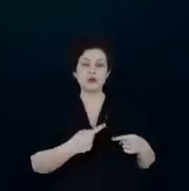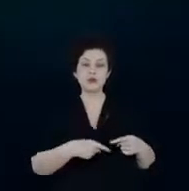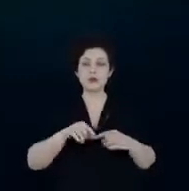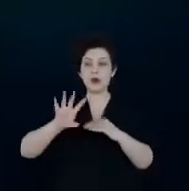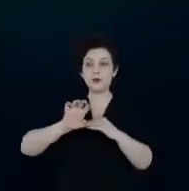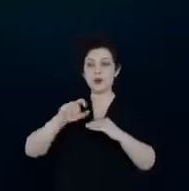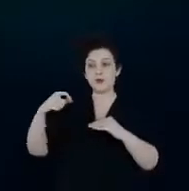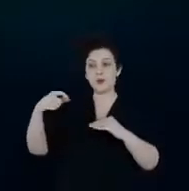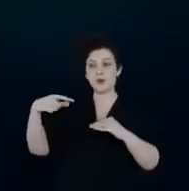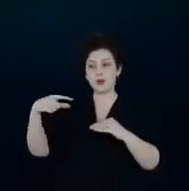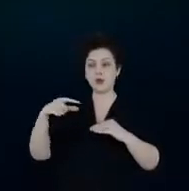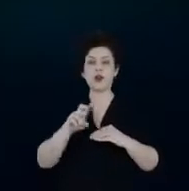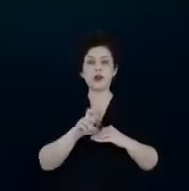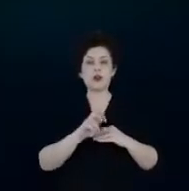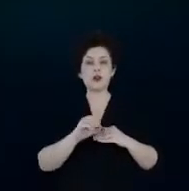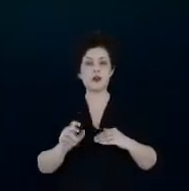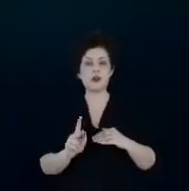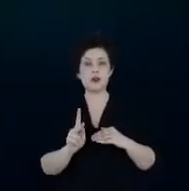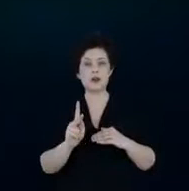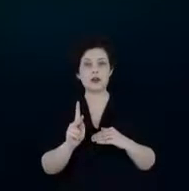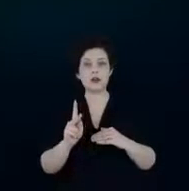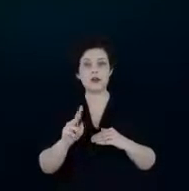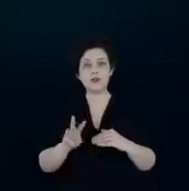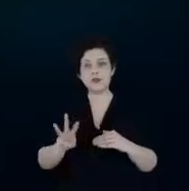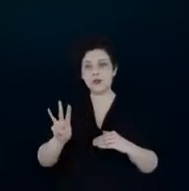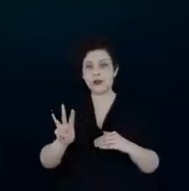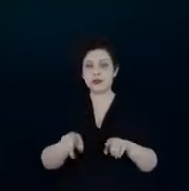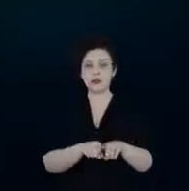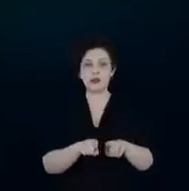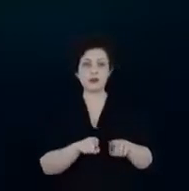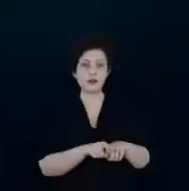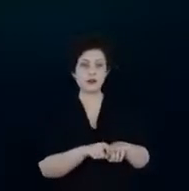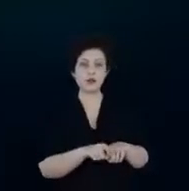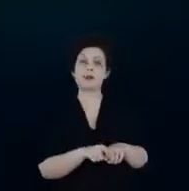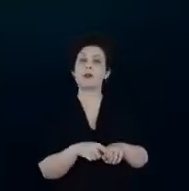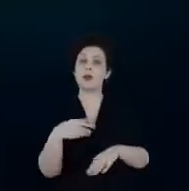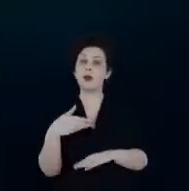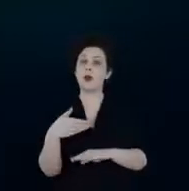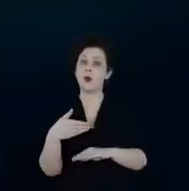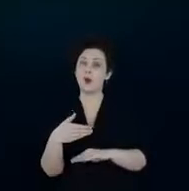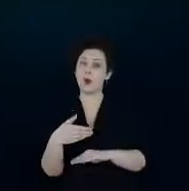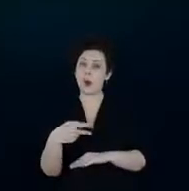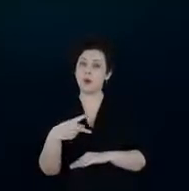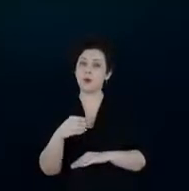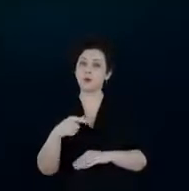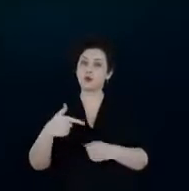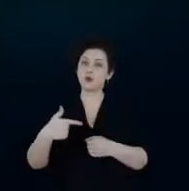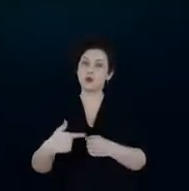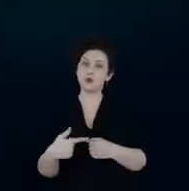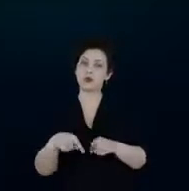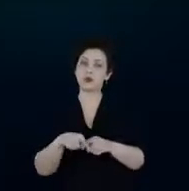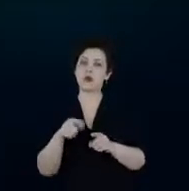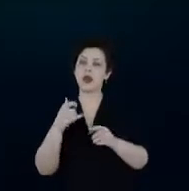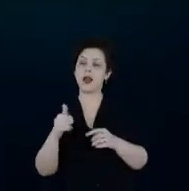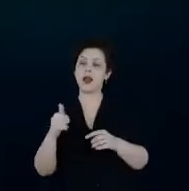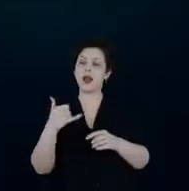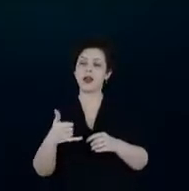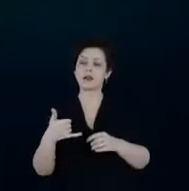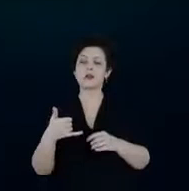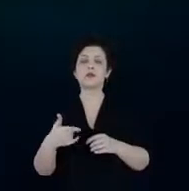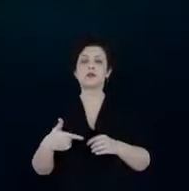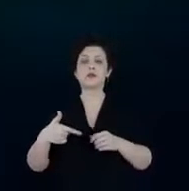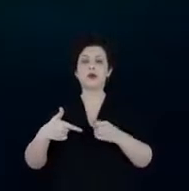500 kW de pico, tem um eletroposto instalado também, e teve um contrato de desempenho, é o primeiro contrato de desempenho